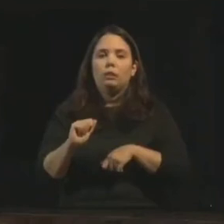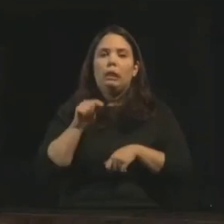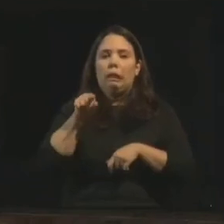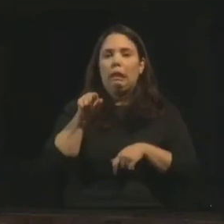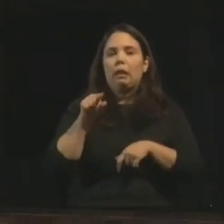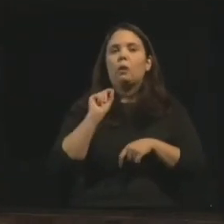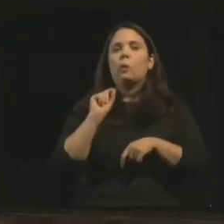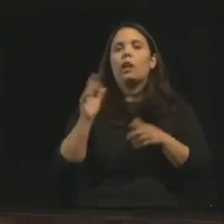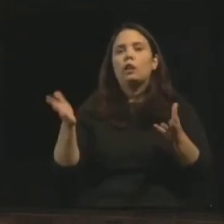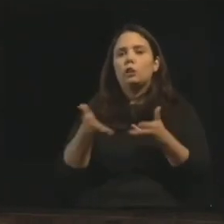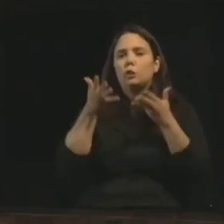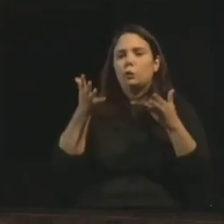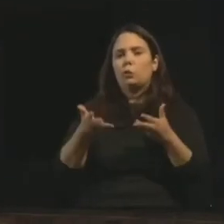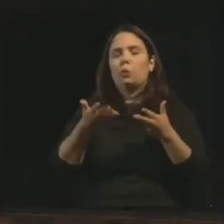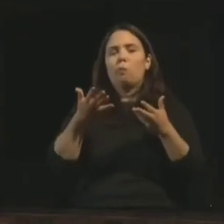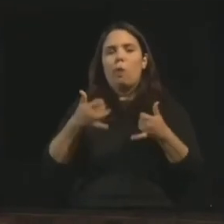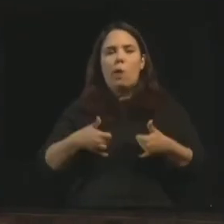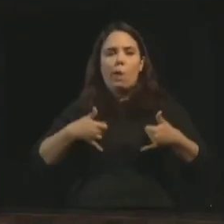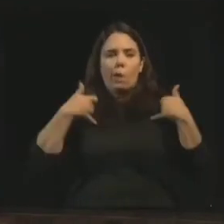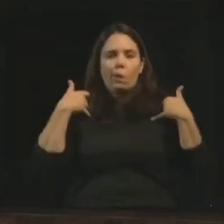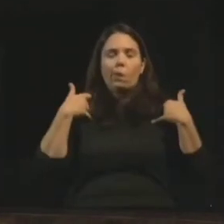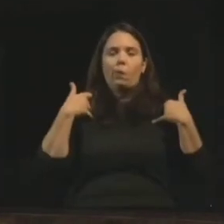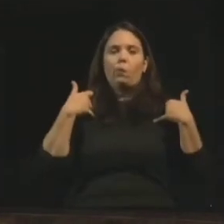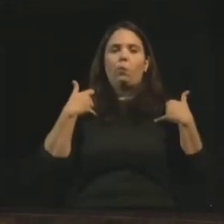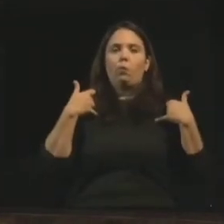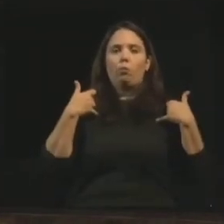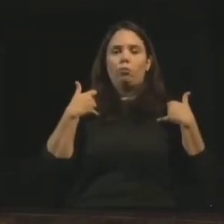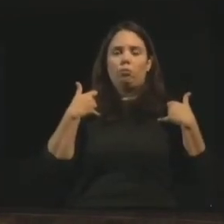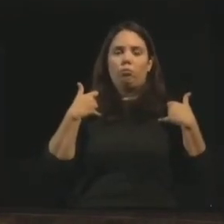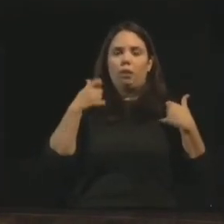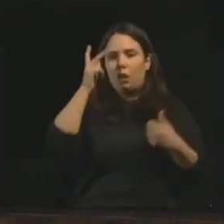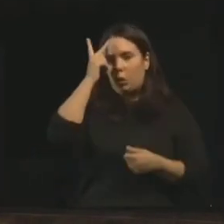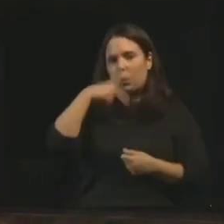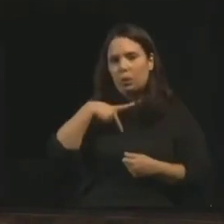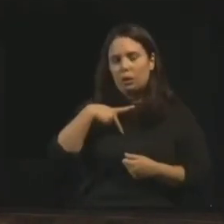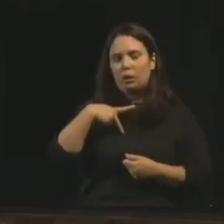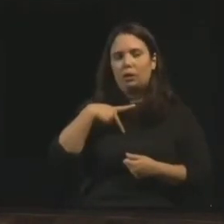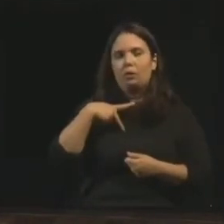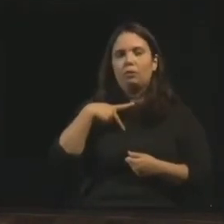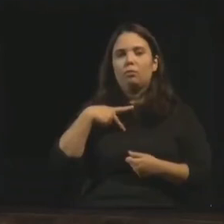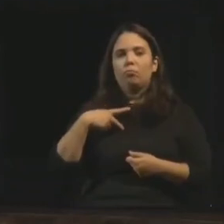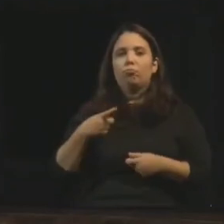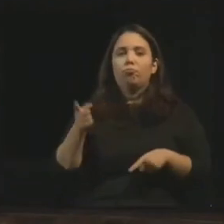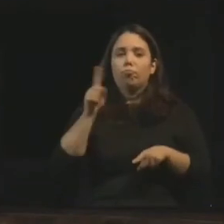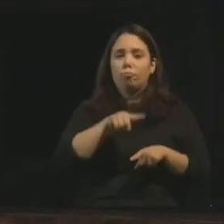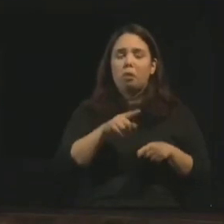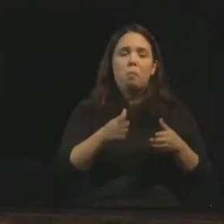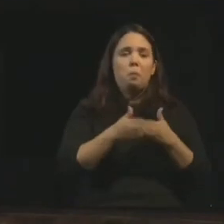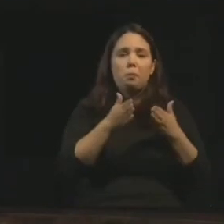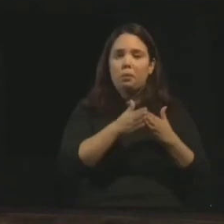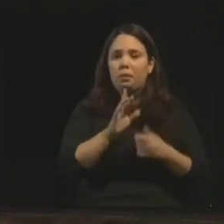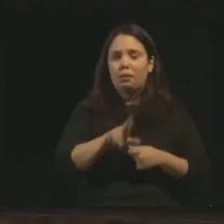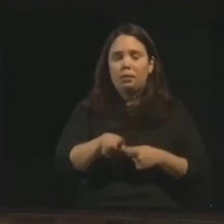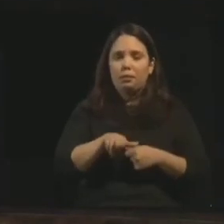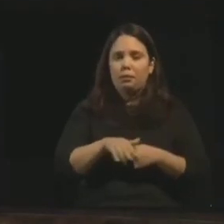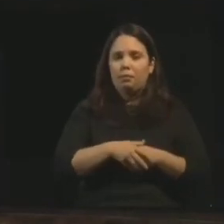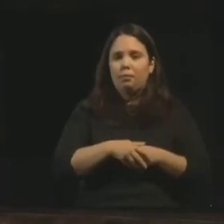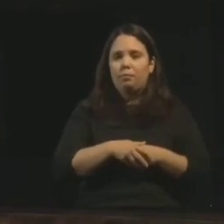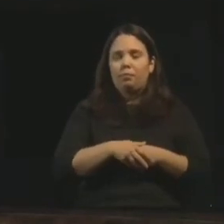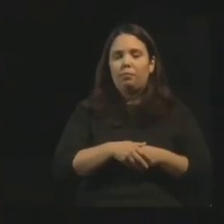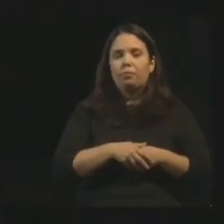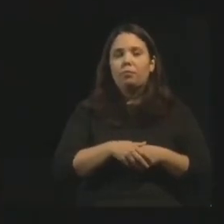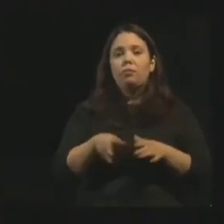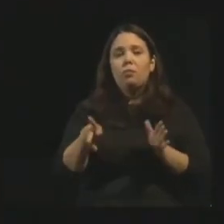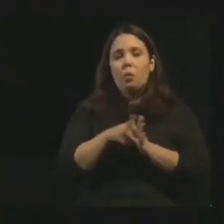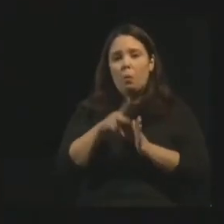supremo estimulante do orgulho e do egoísmo e da vida sensual. Então, existe o caráter progressivo, sim, da revelação. O